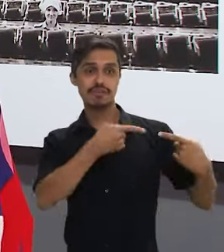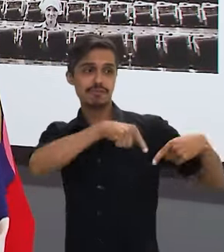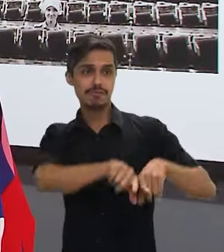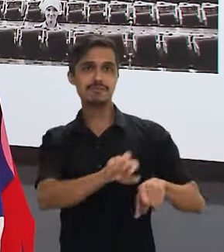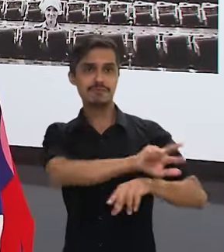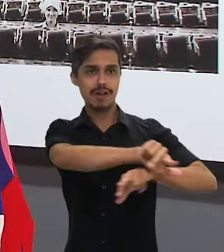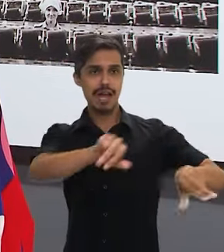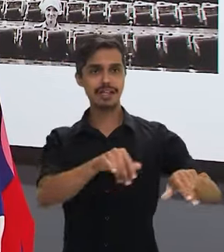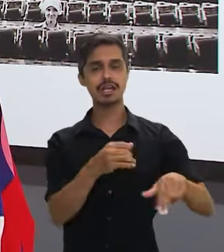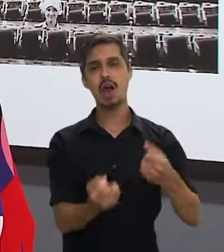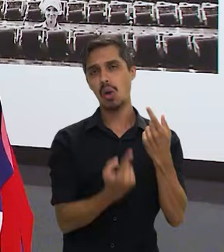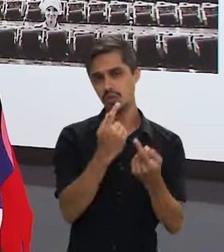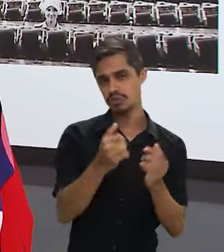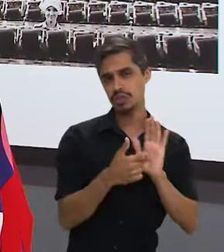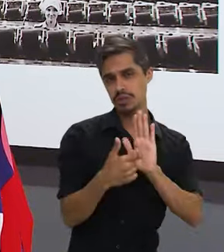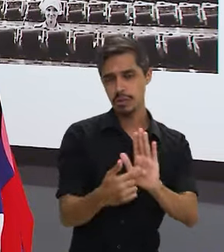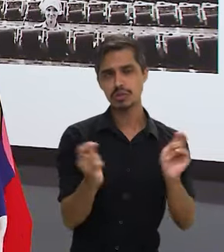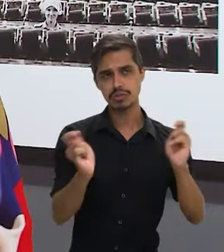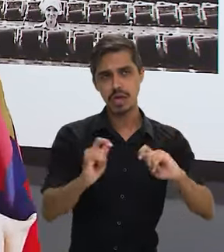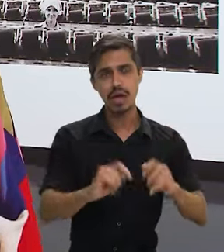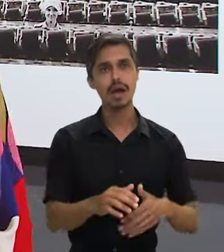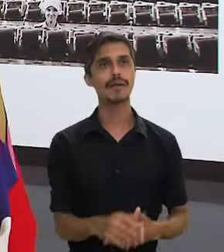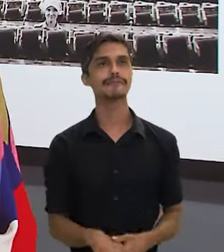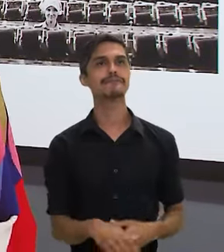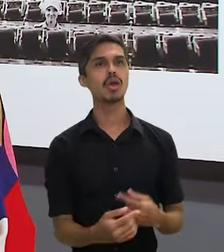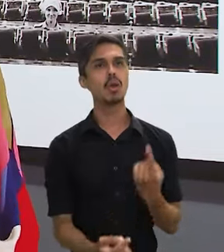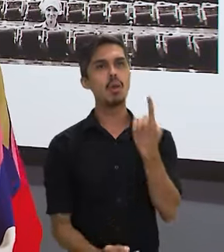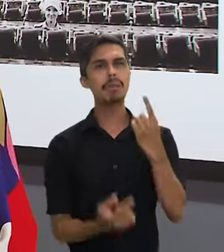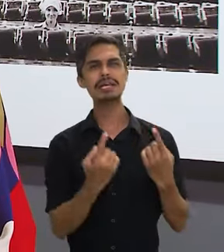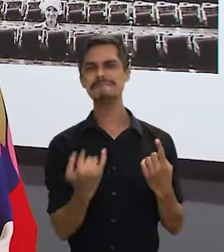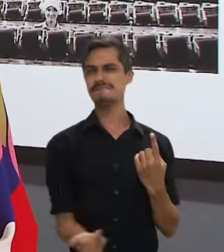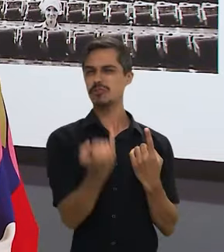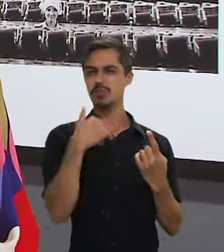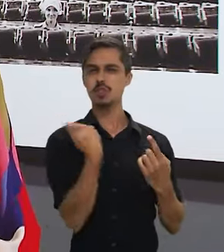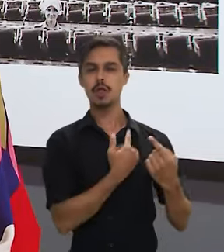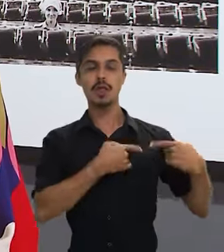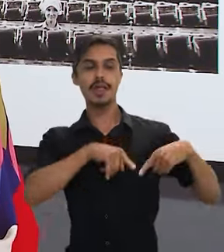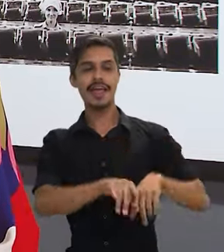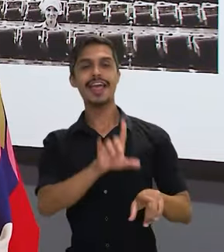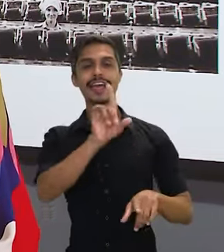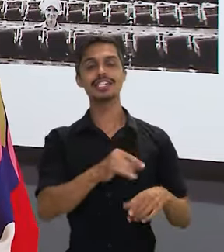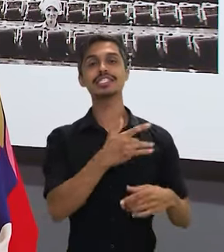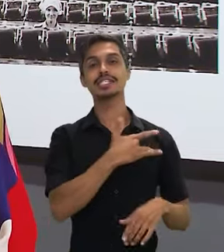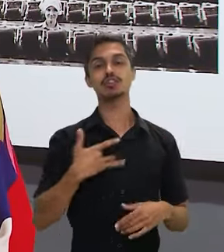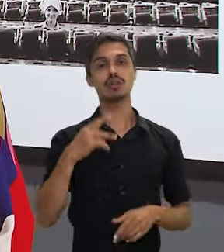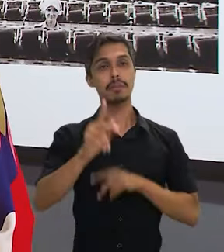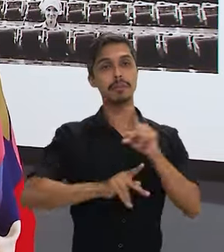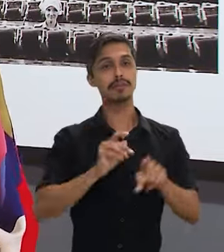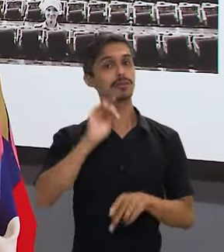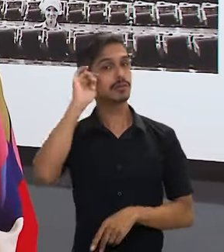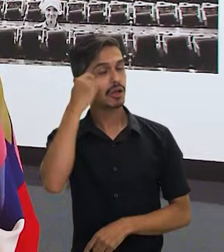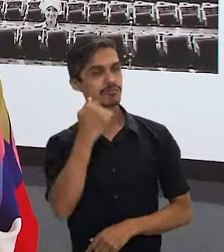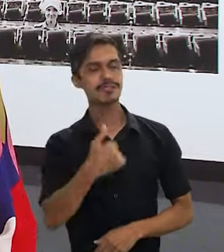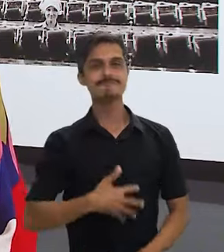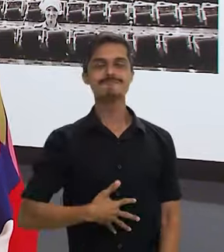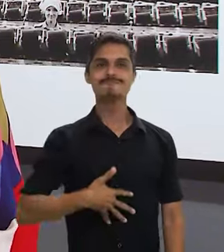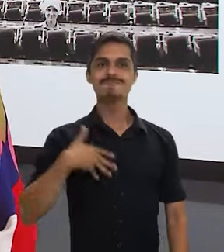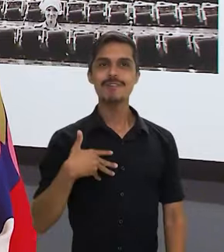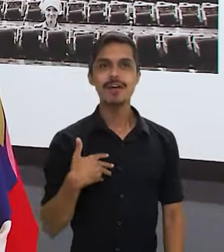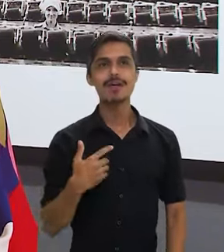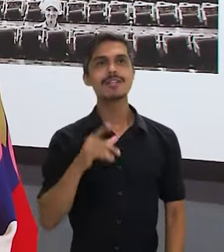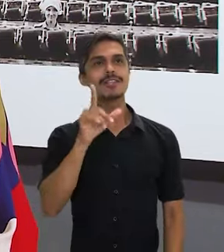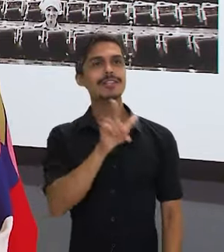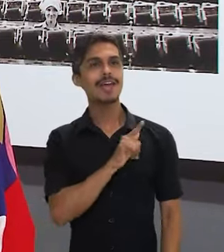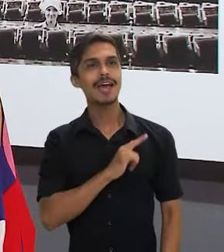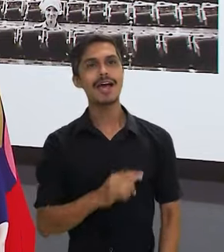elencar algumas para vocês, mas acho que uma que era muito importante para nós era a saúde da população negra. E que honra que é